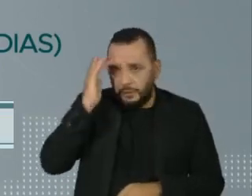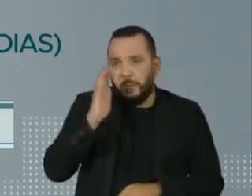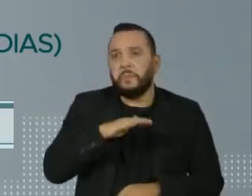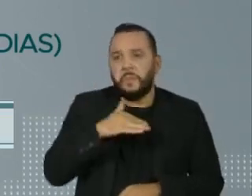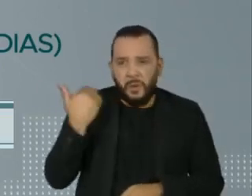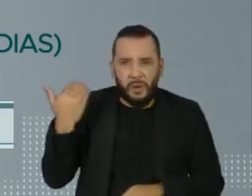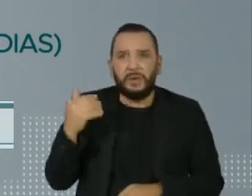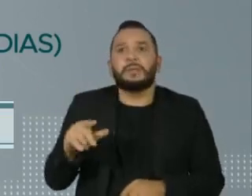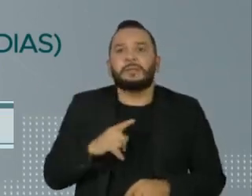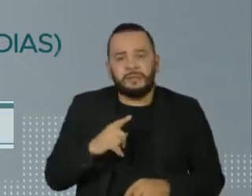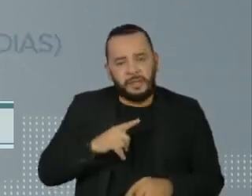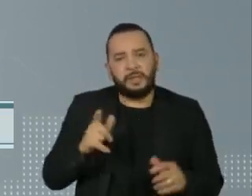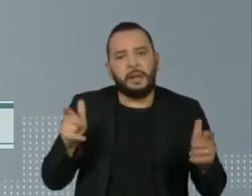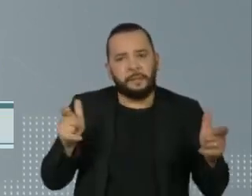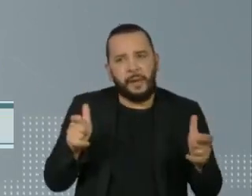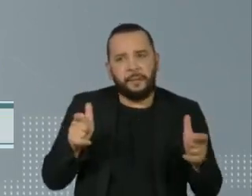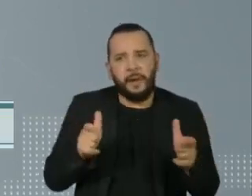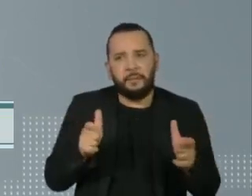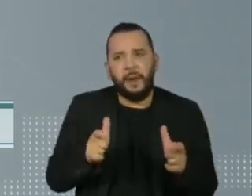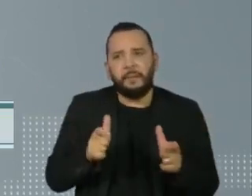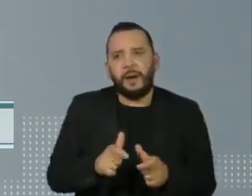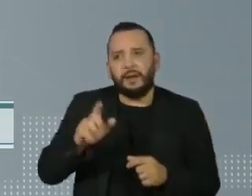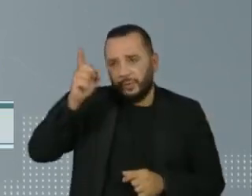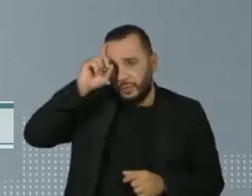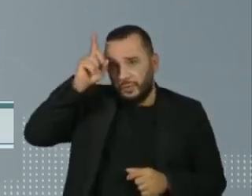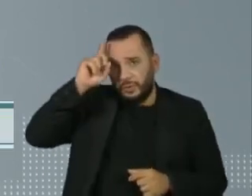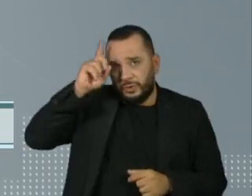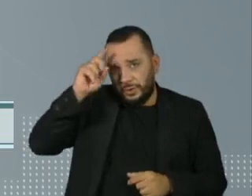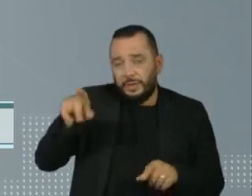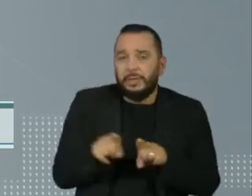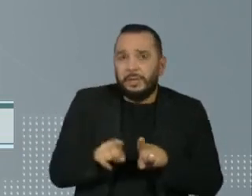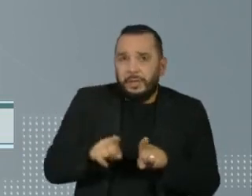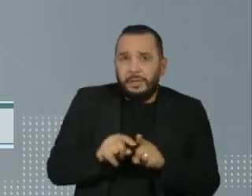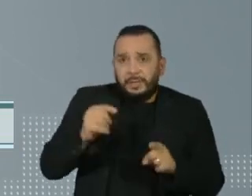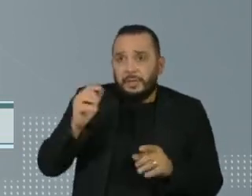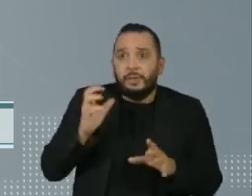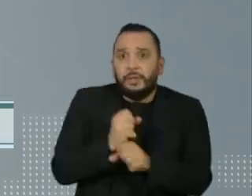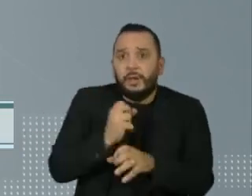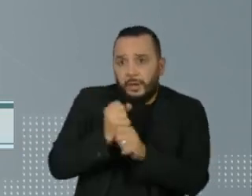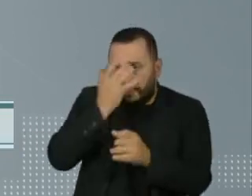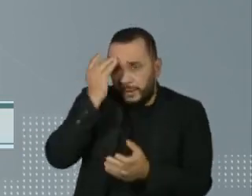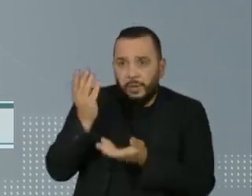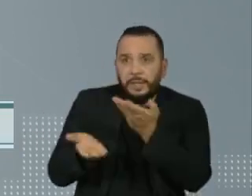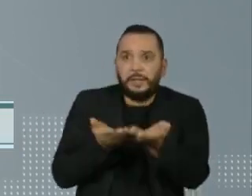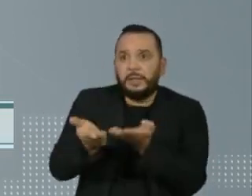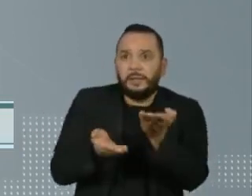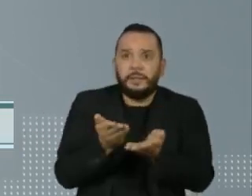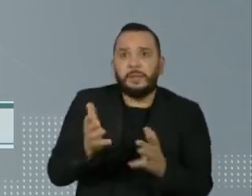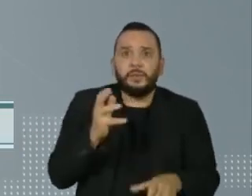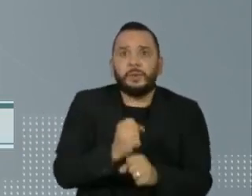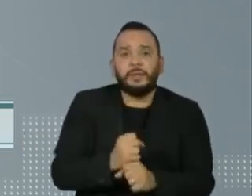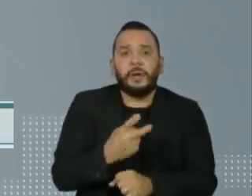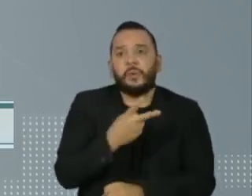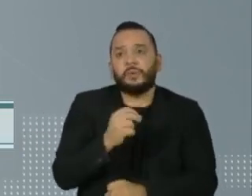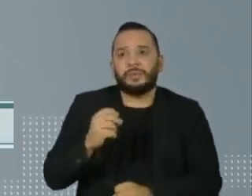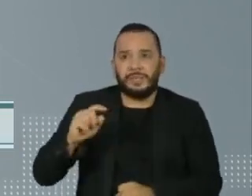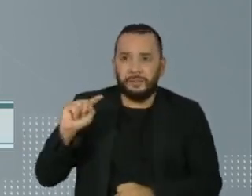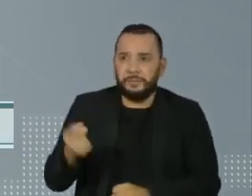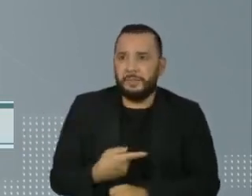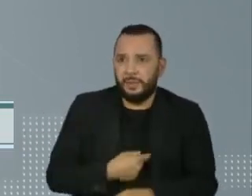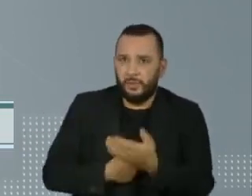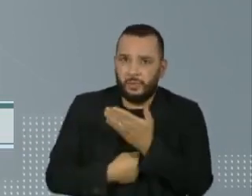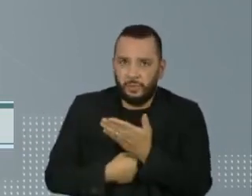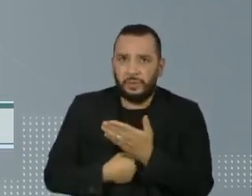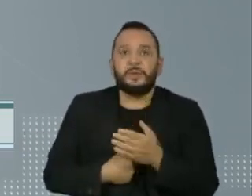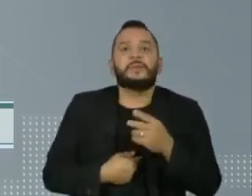queda nas médias diárias. O número de pacientes em acompanhamento voltou ao patamar de 200 mil. E são